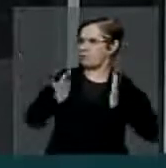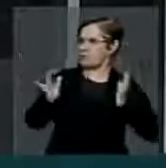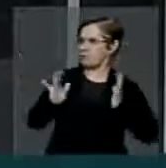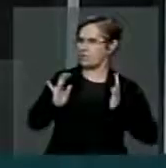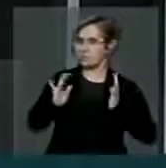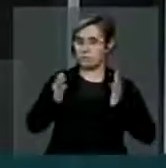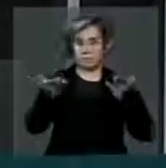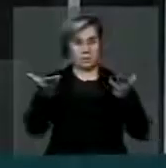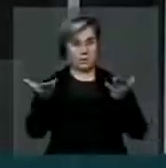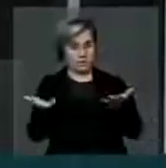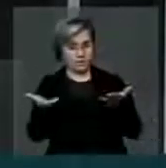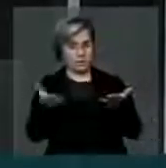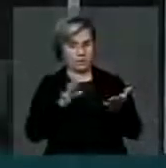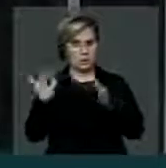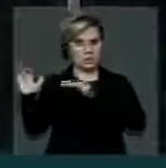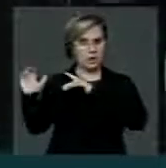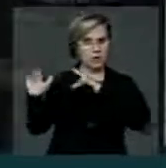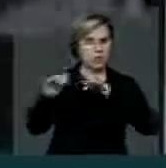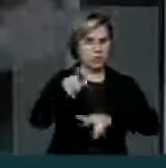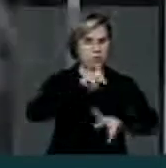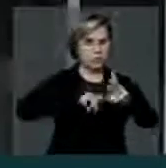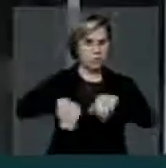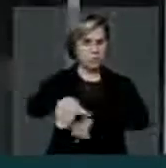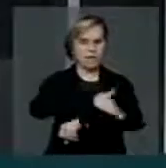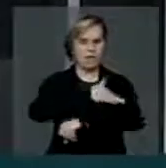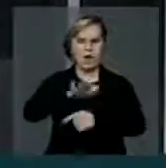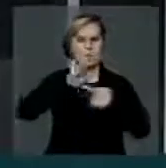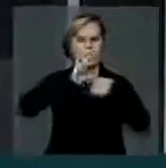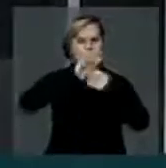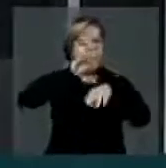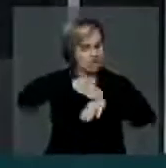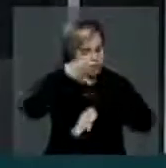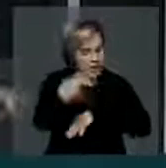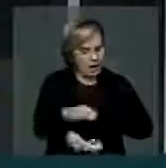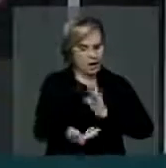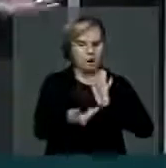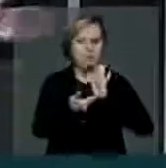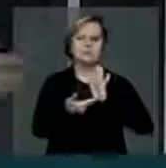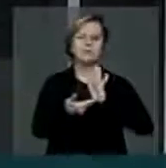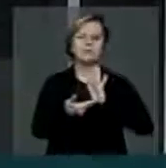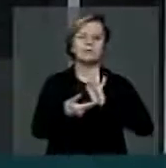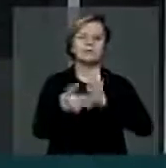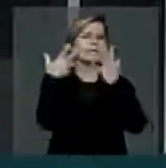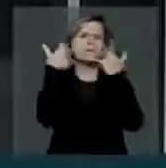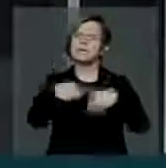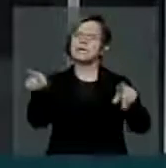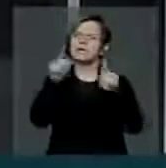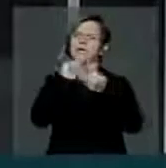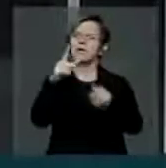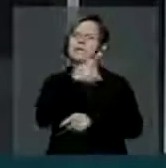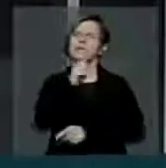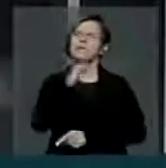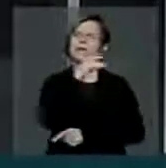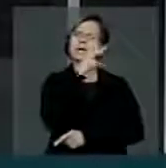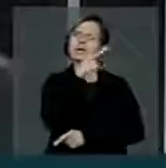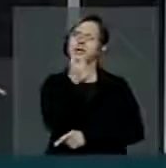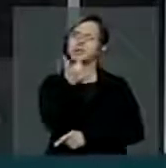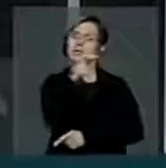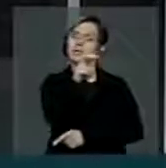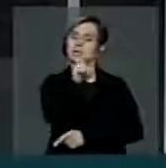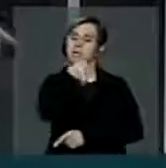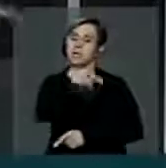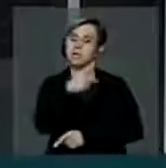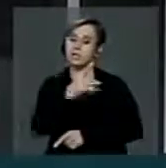movimento que está nas ruas está dizendo aqui para a Câmara Federal que não aceita a PEC 215, que é uma